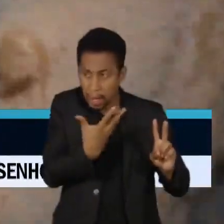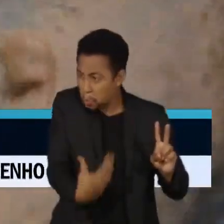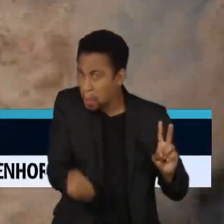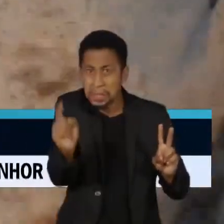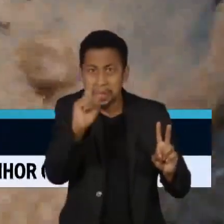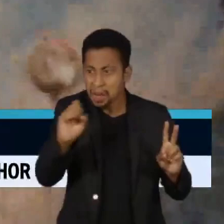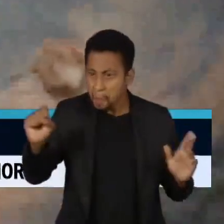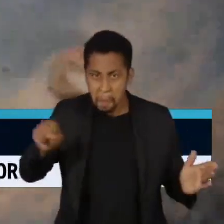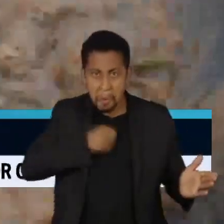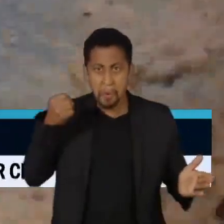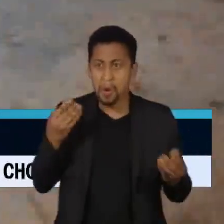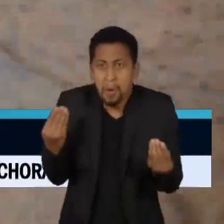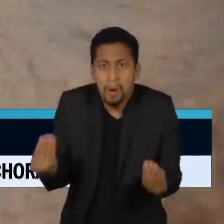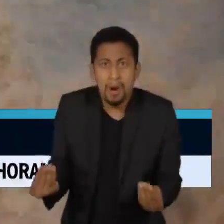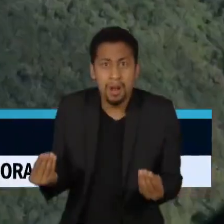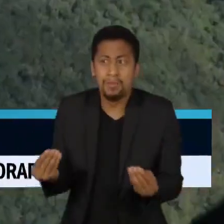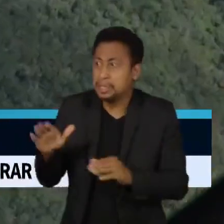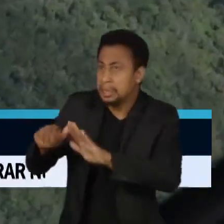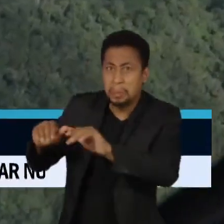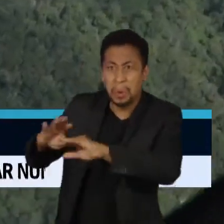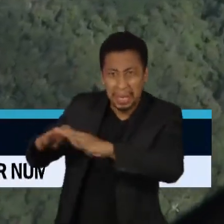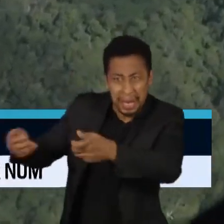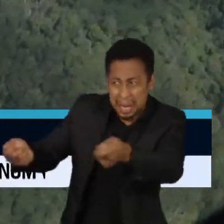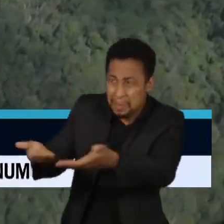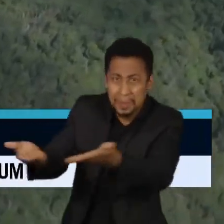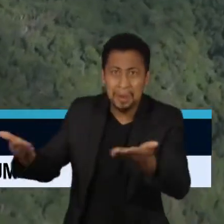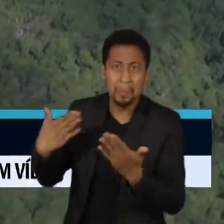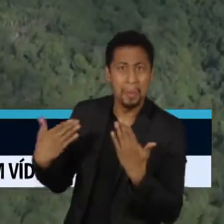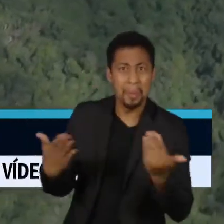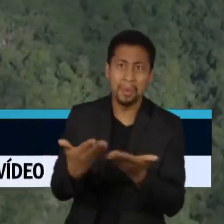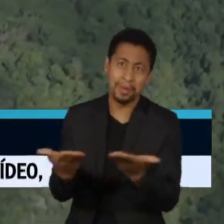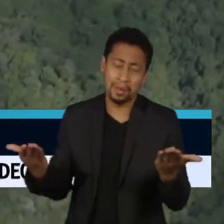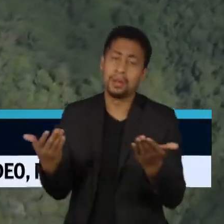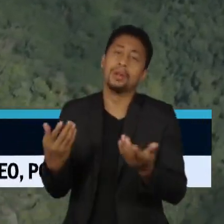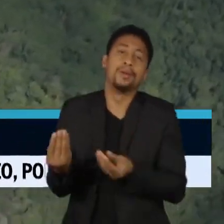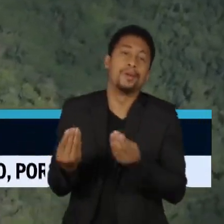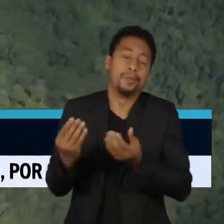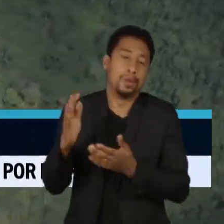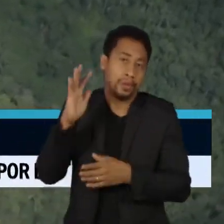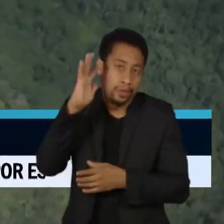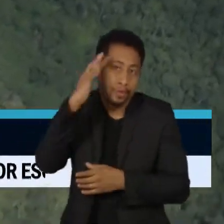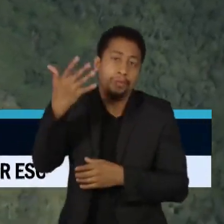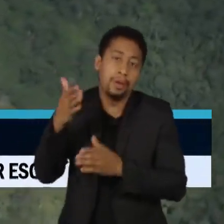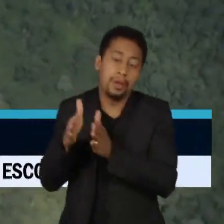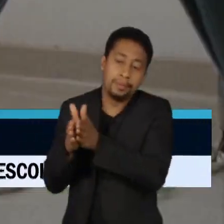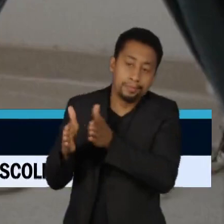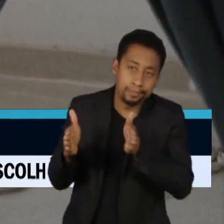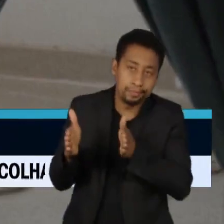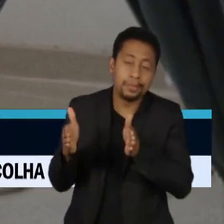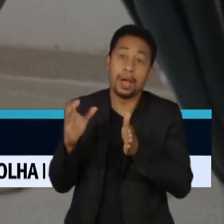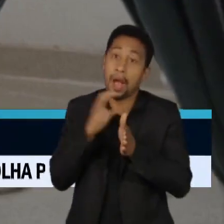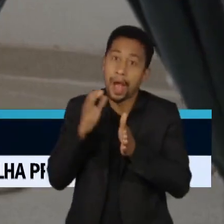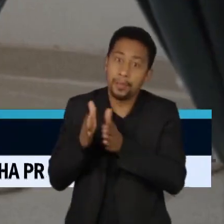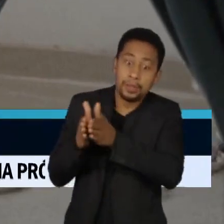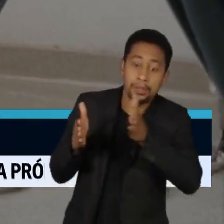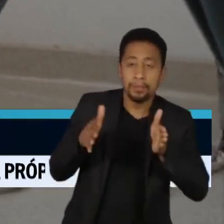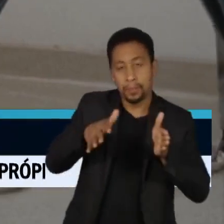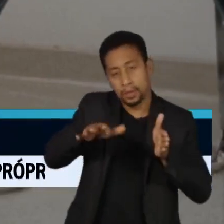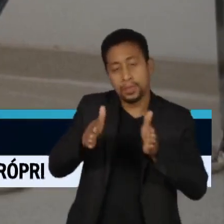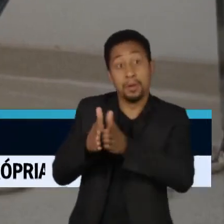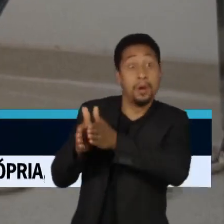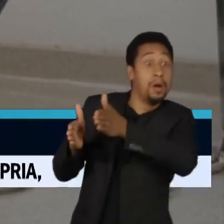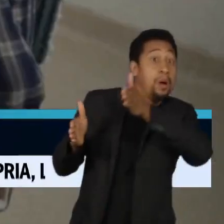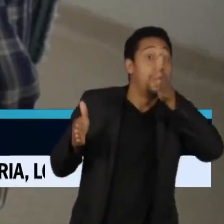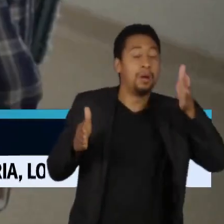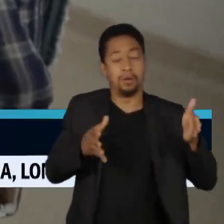garimpeiros e das entidades afins na crise, bem como as causas e possíveis soluções de curto, médio e longo prazo. A UIRI, a